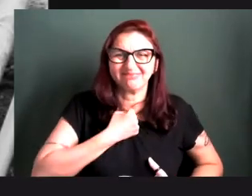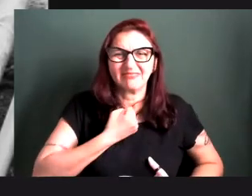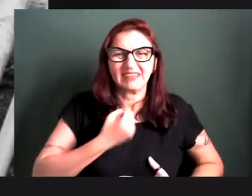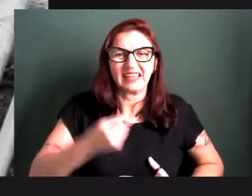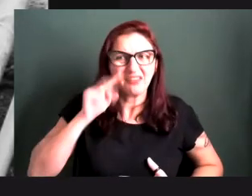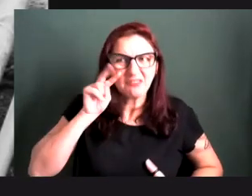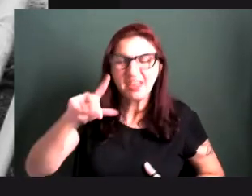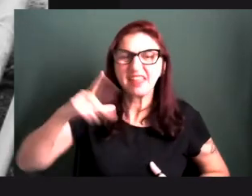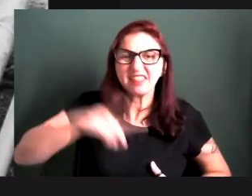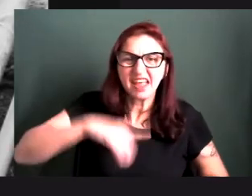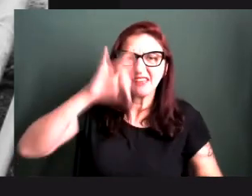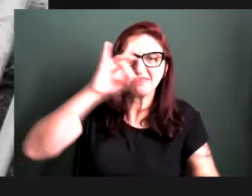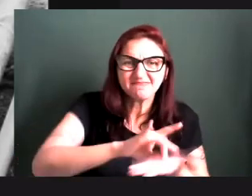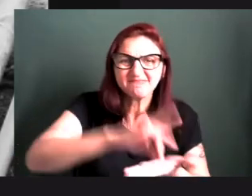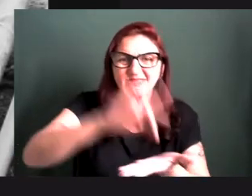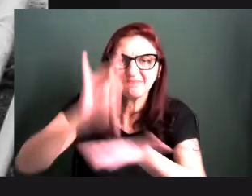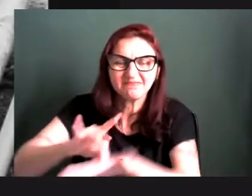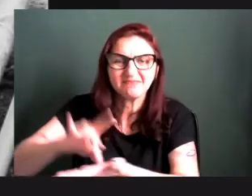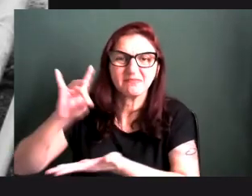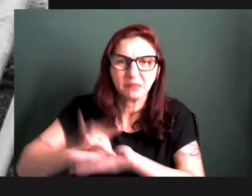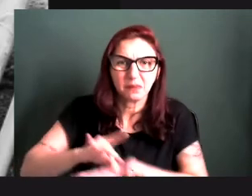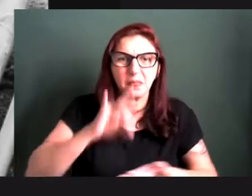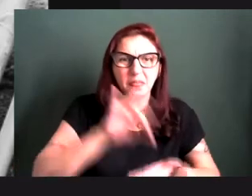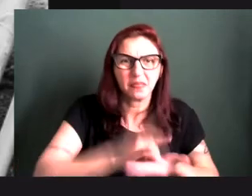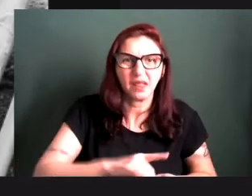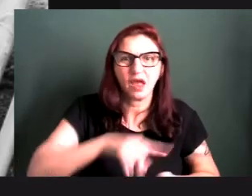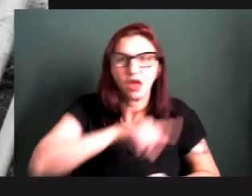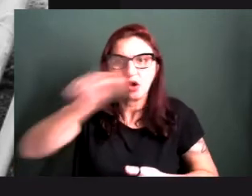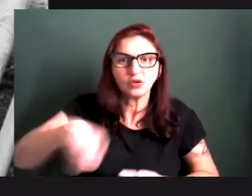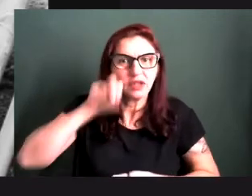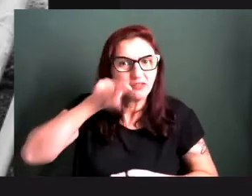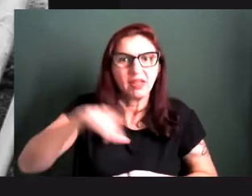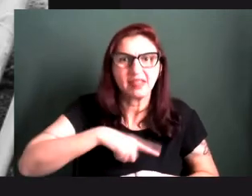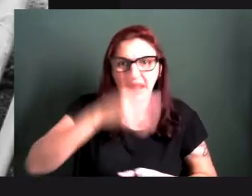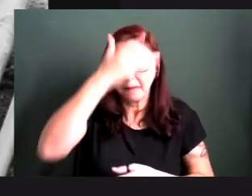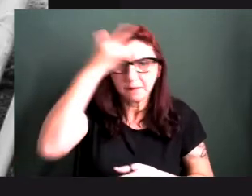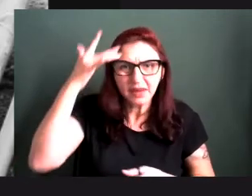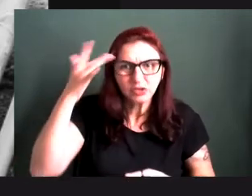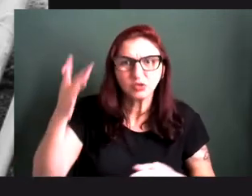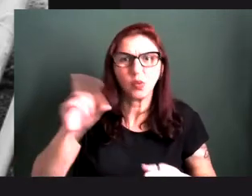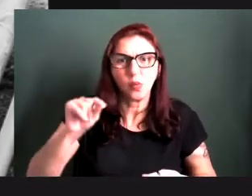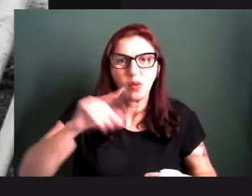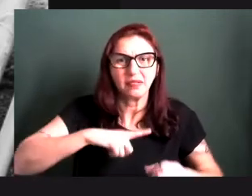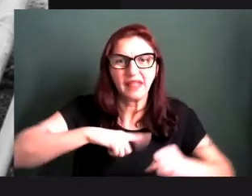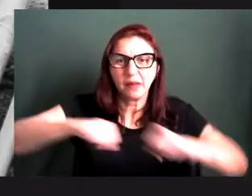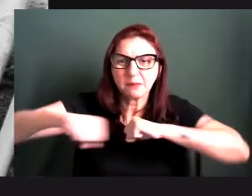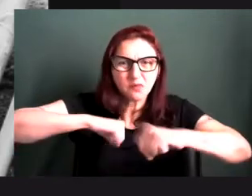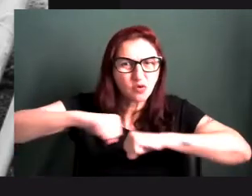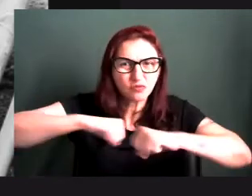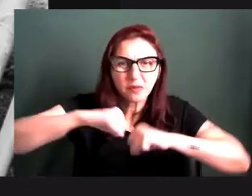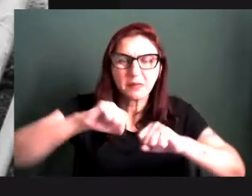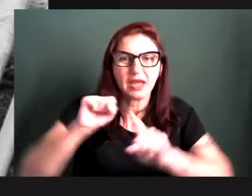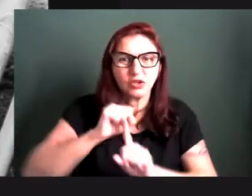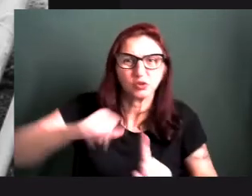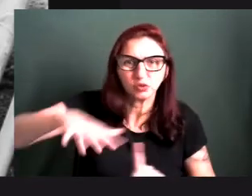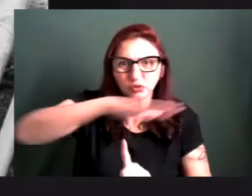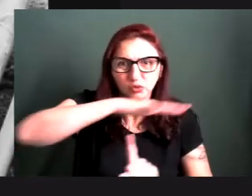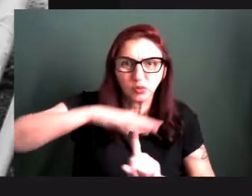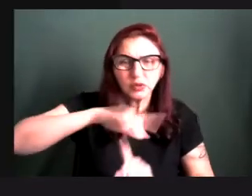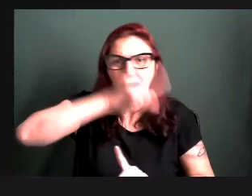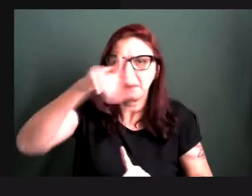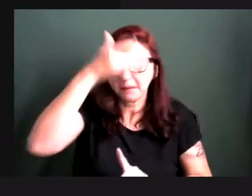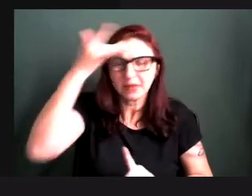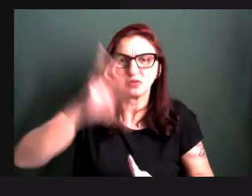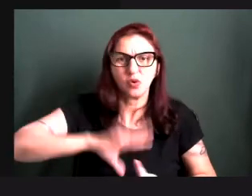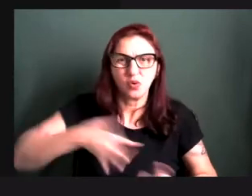olha isso que acontece de verdade, são essas mulheres e esses homens que movimentam os movimentos sociais, são essas pessoas